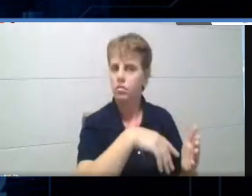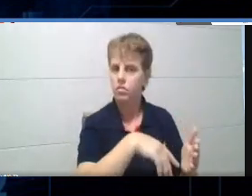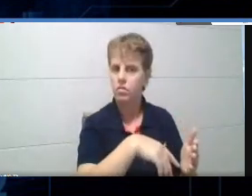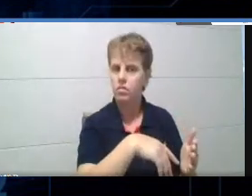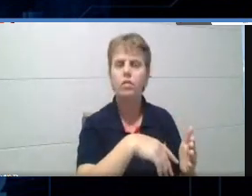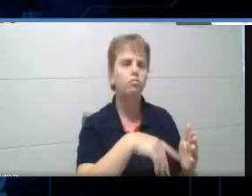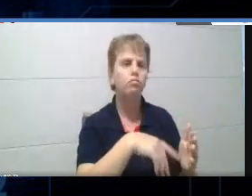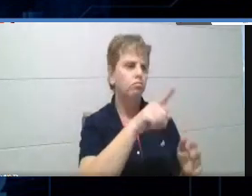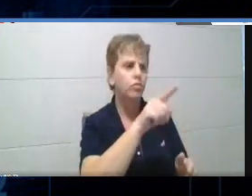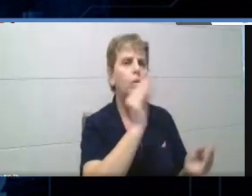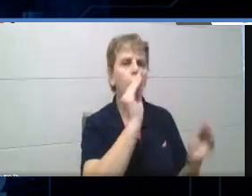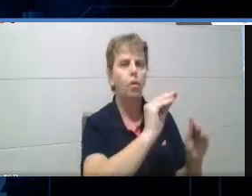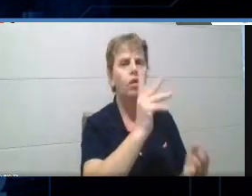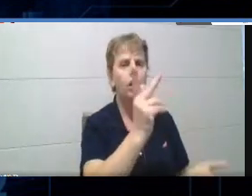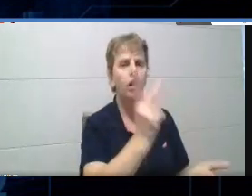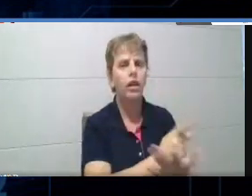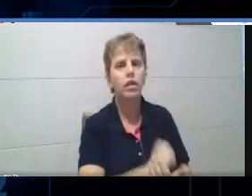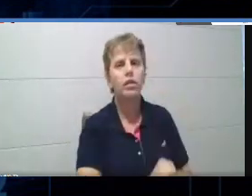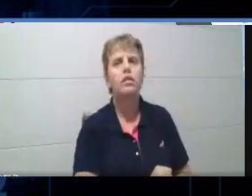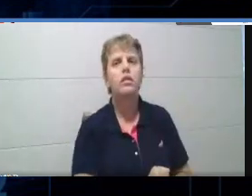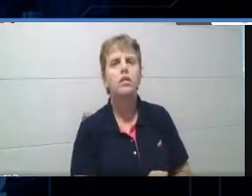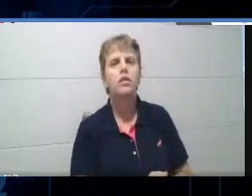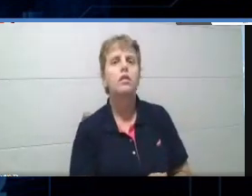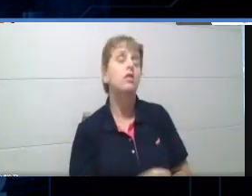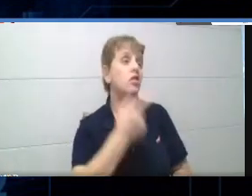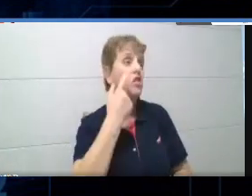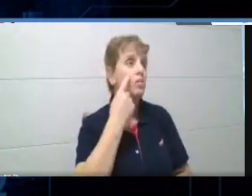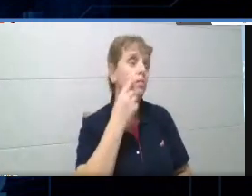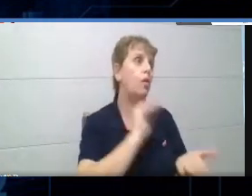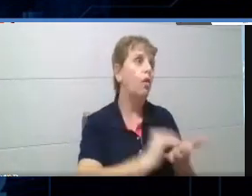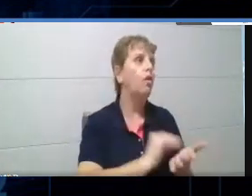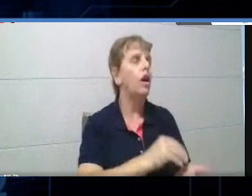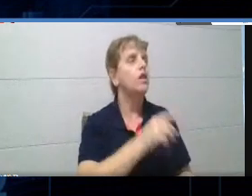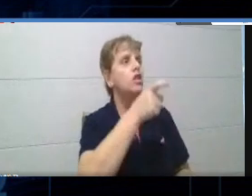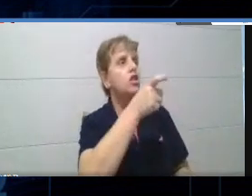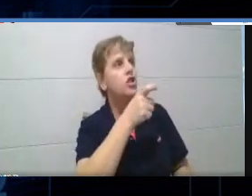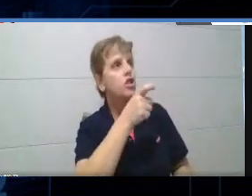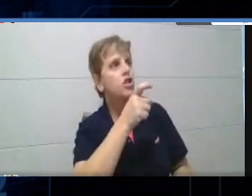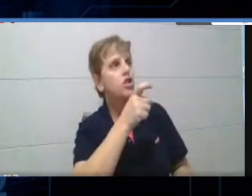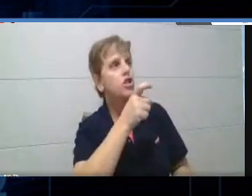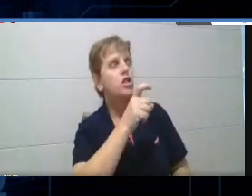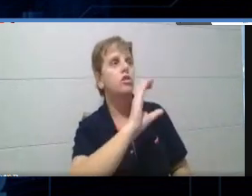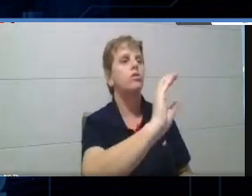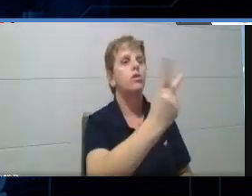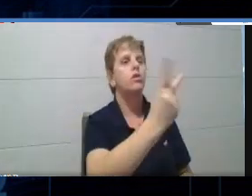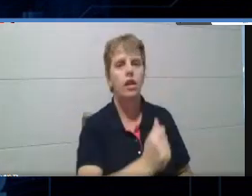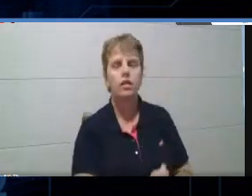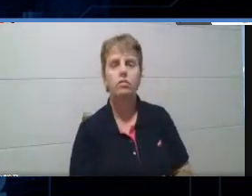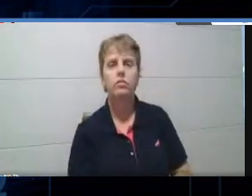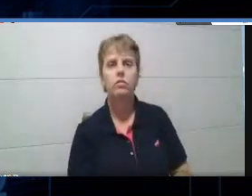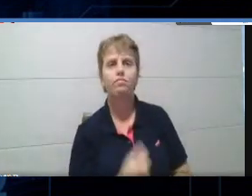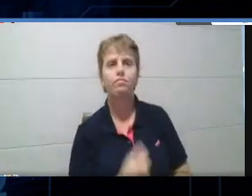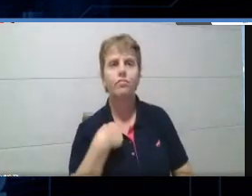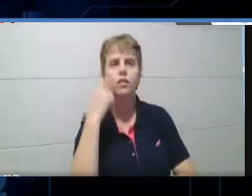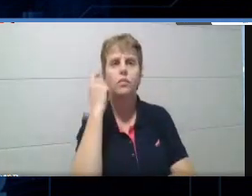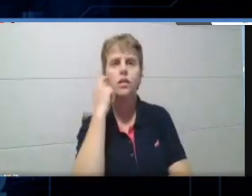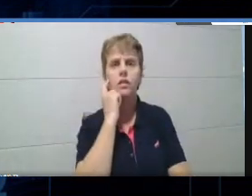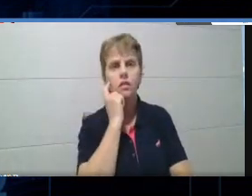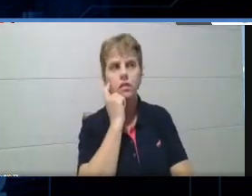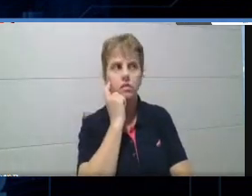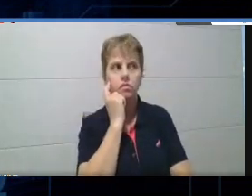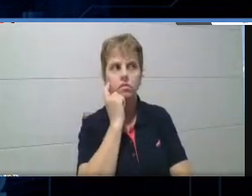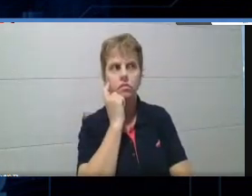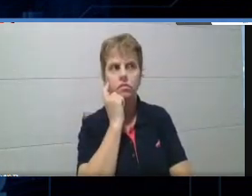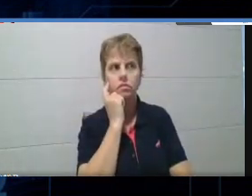ano, né, se ele escreve com x, h, tem que descontar zero, não sei o quê, aí eu assim, não, não vou colocar isso, não concordo, eu como professor de